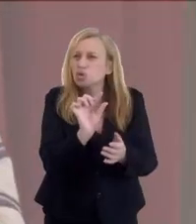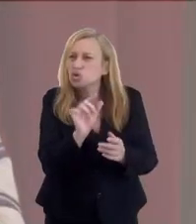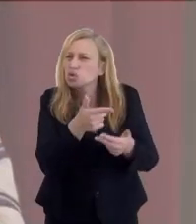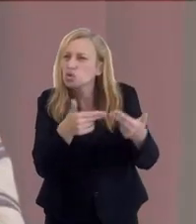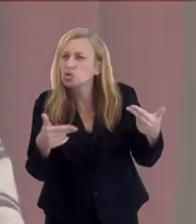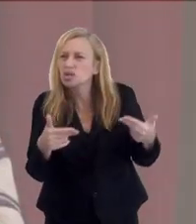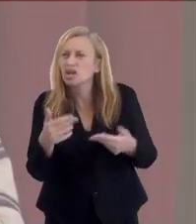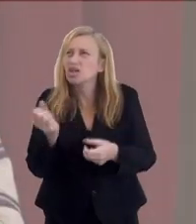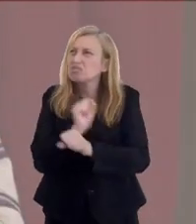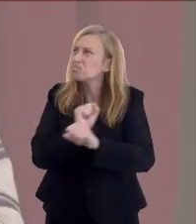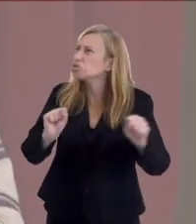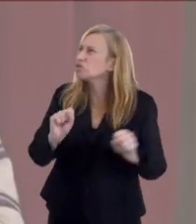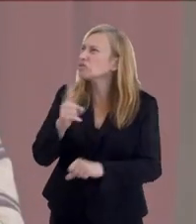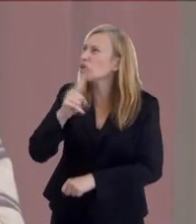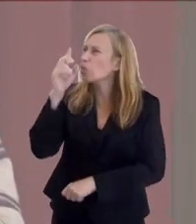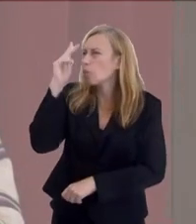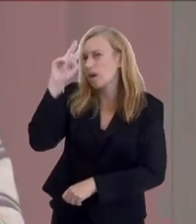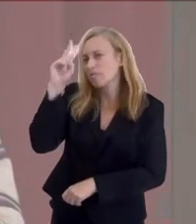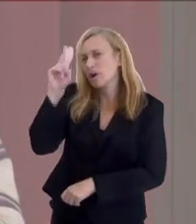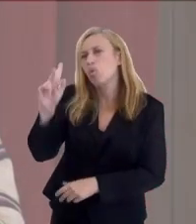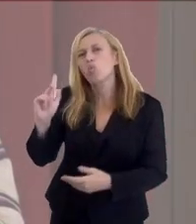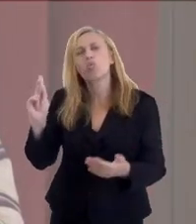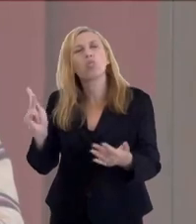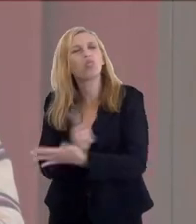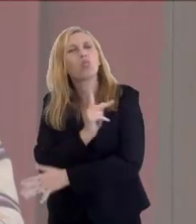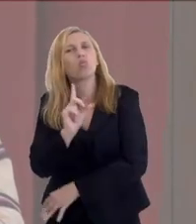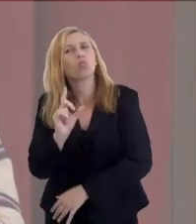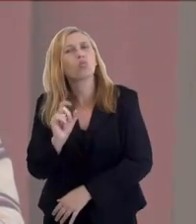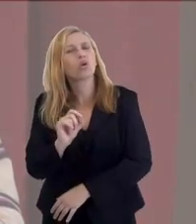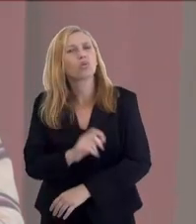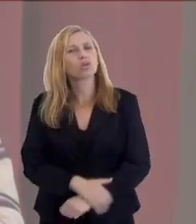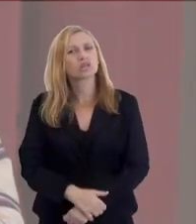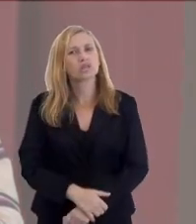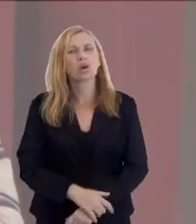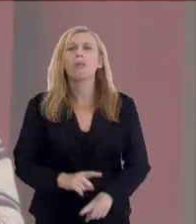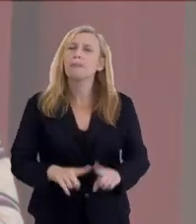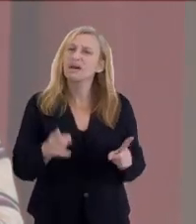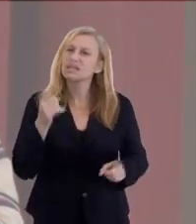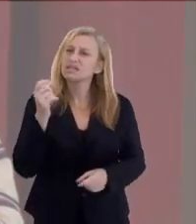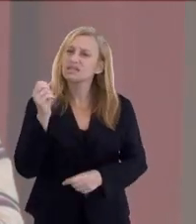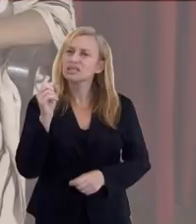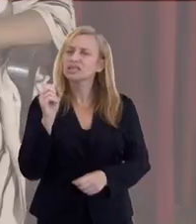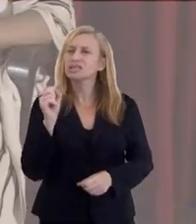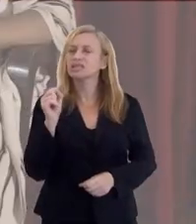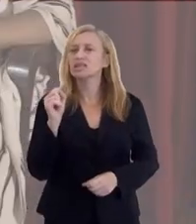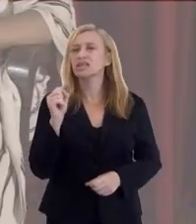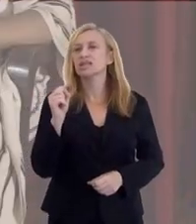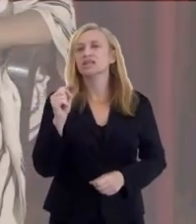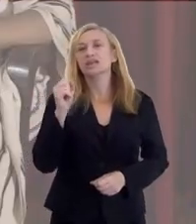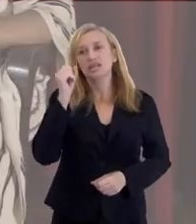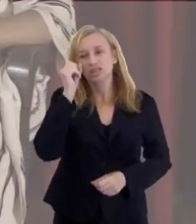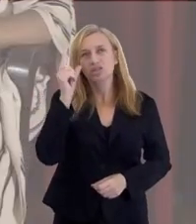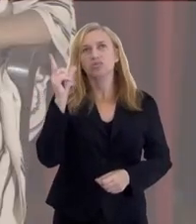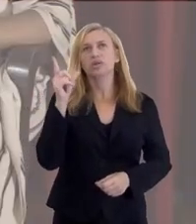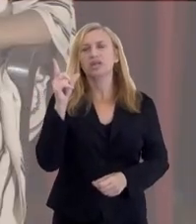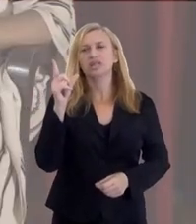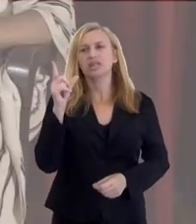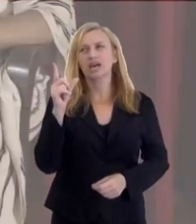É possível você não lembrar do que aconteceu, mas você acordar com uma sensação